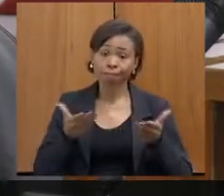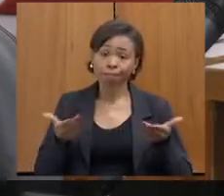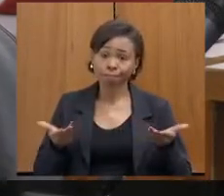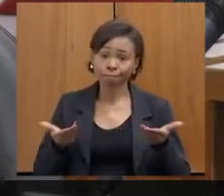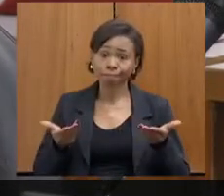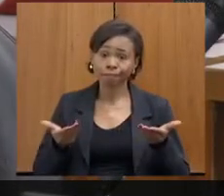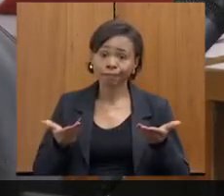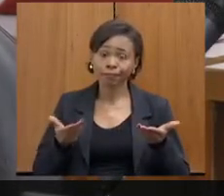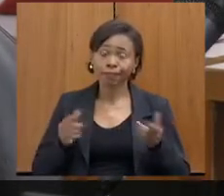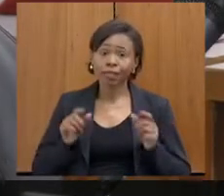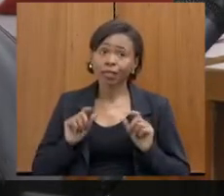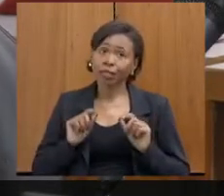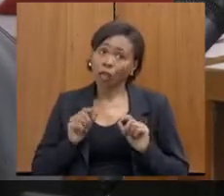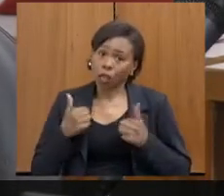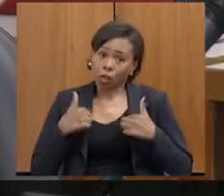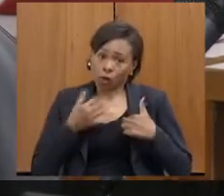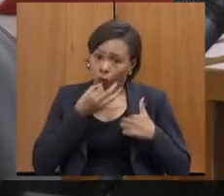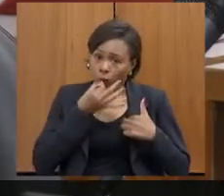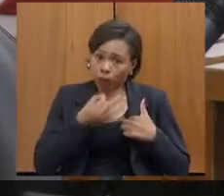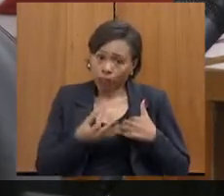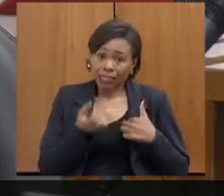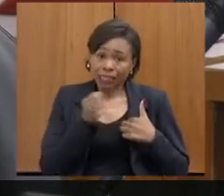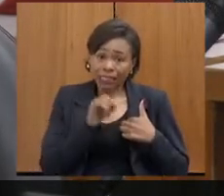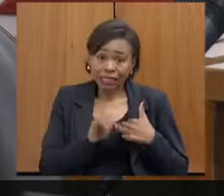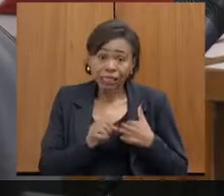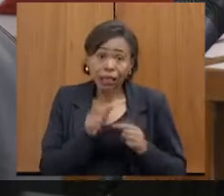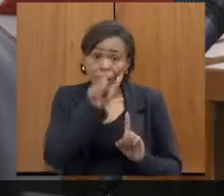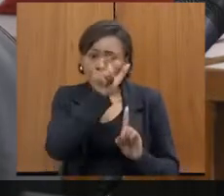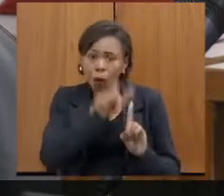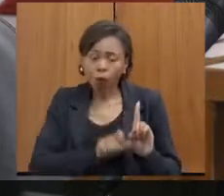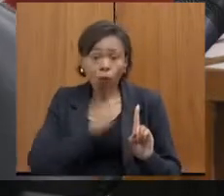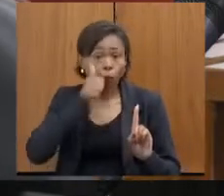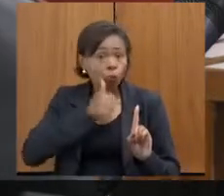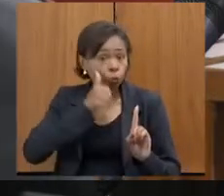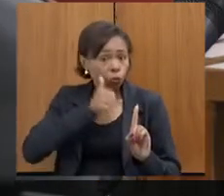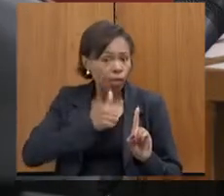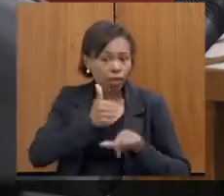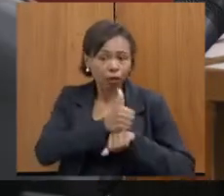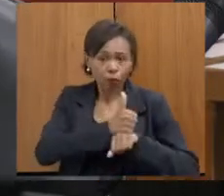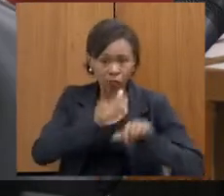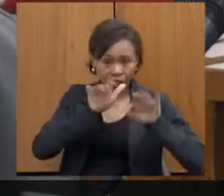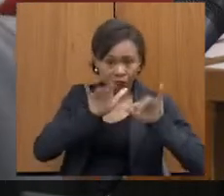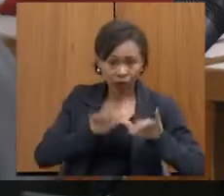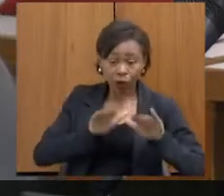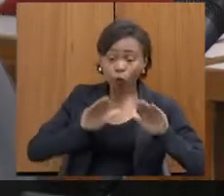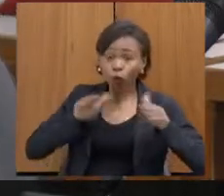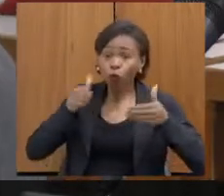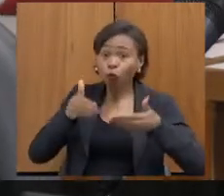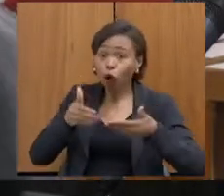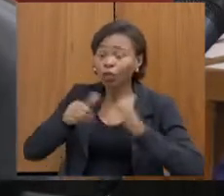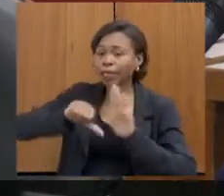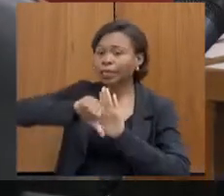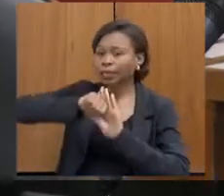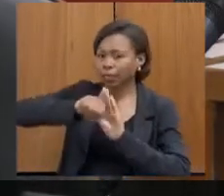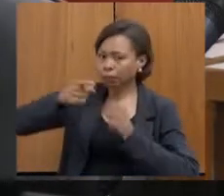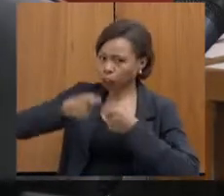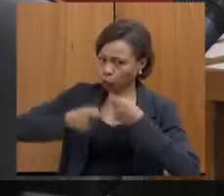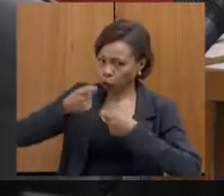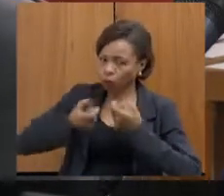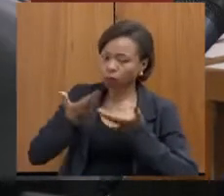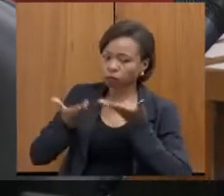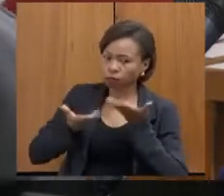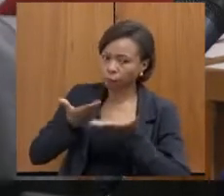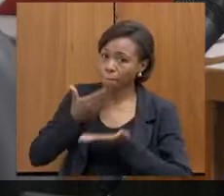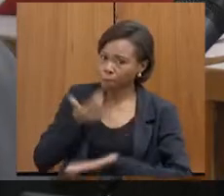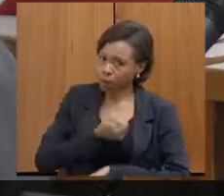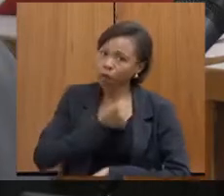no meu entendimento, se houvesse uma escrivã voltada para crimes sexuais, pelo menos isso já ajudaria bastante. Uma outra coisa que eu penso aí,